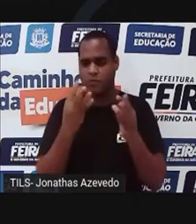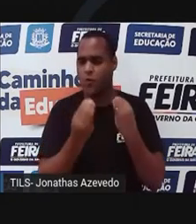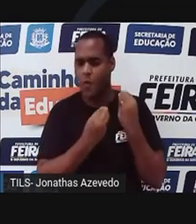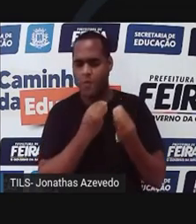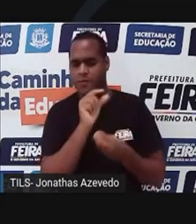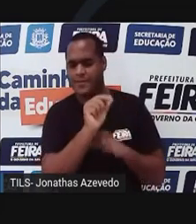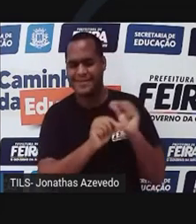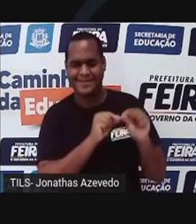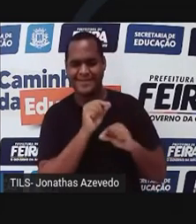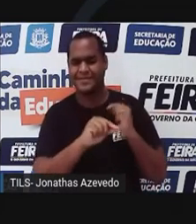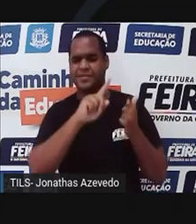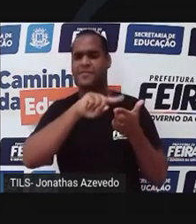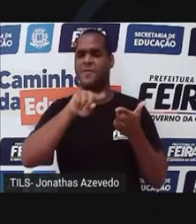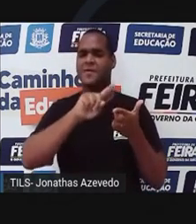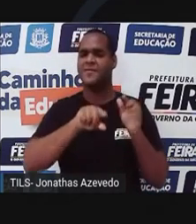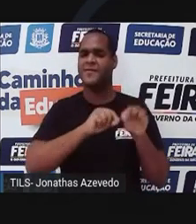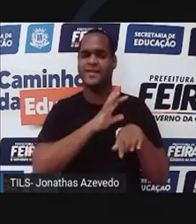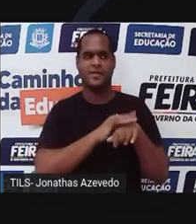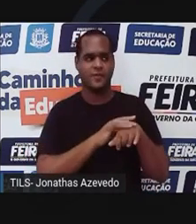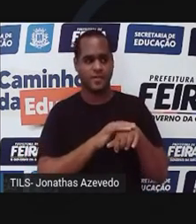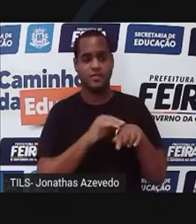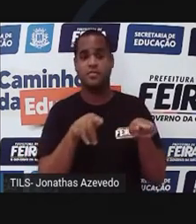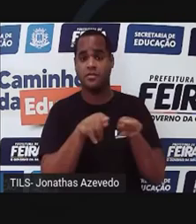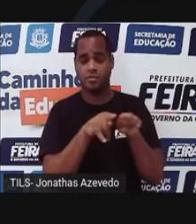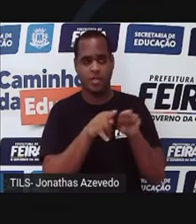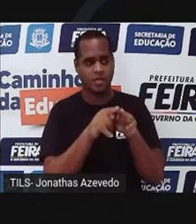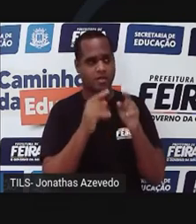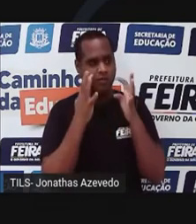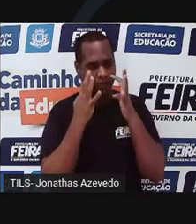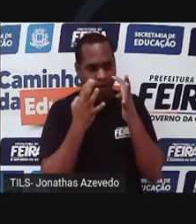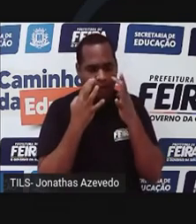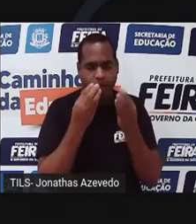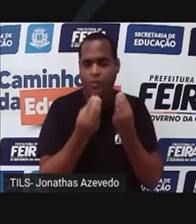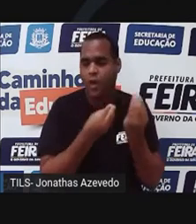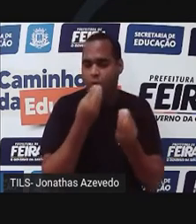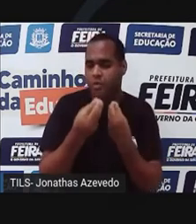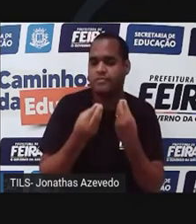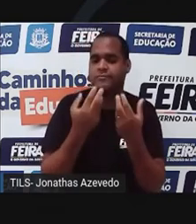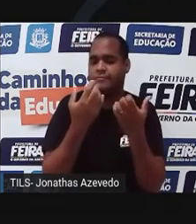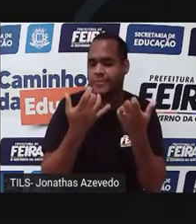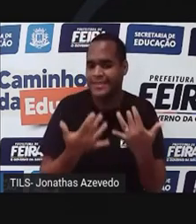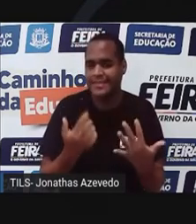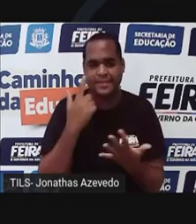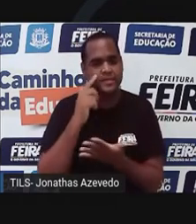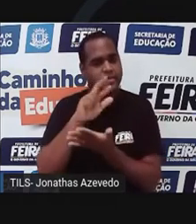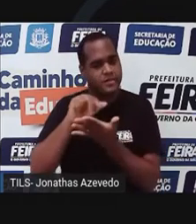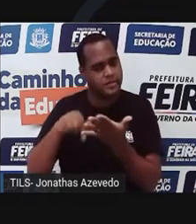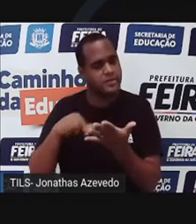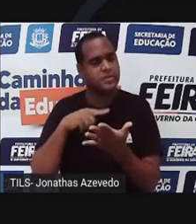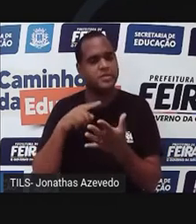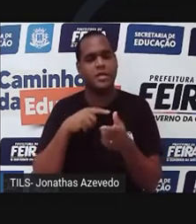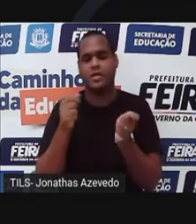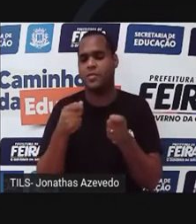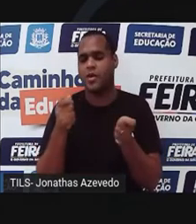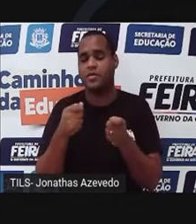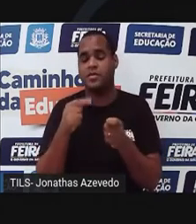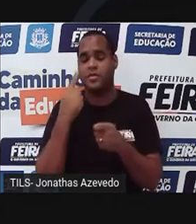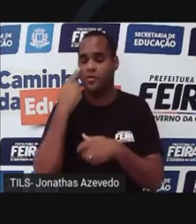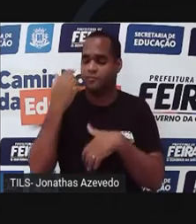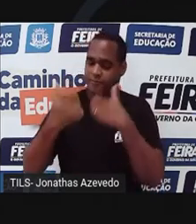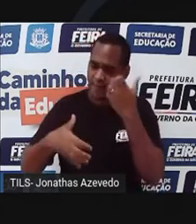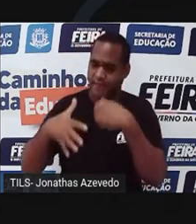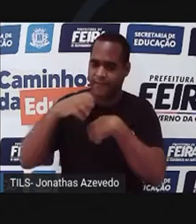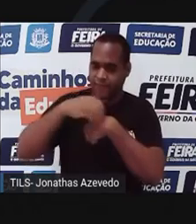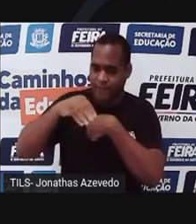acontecendo e também prestar um atendimento, um esclarecimento e informações